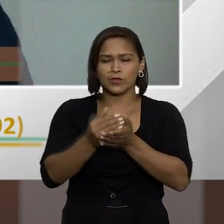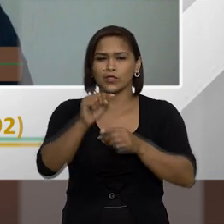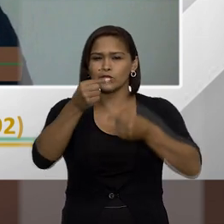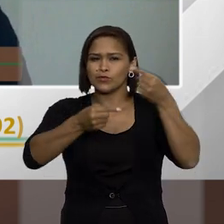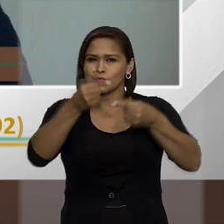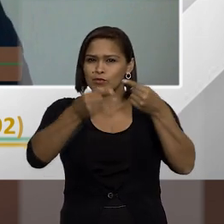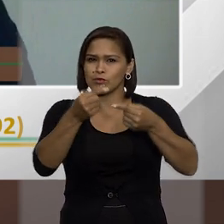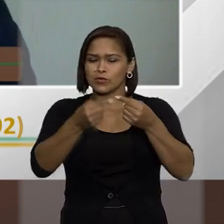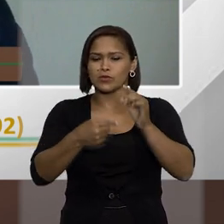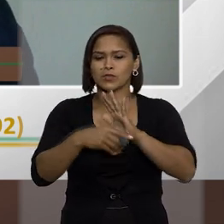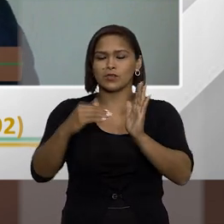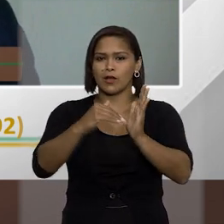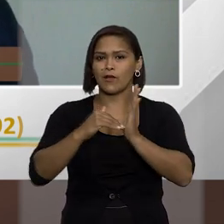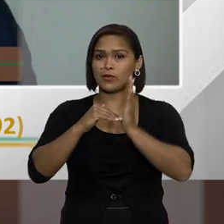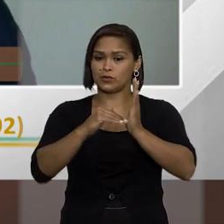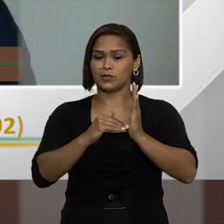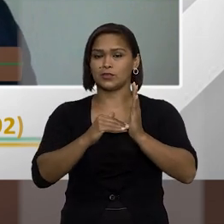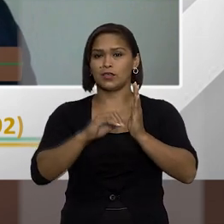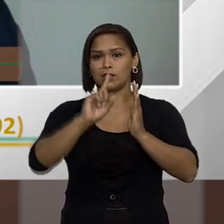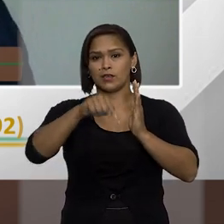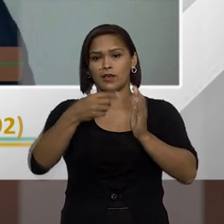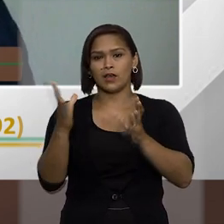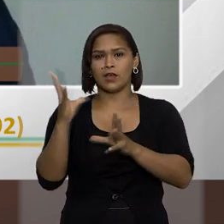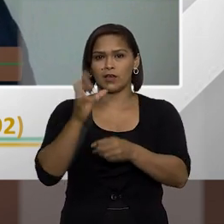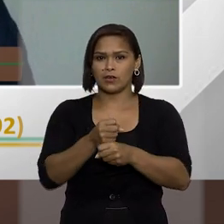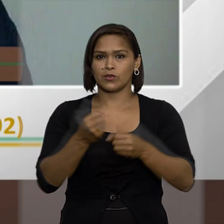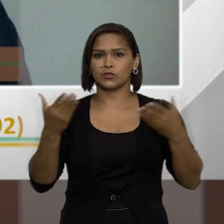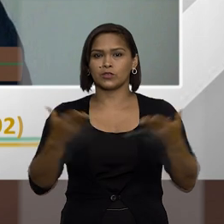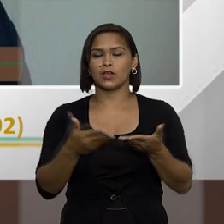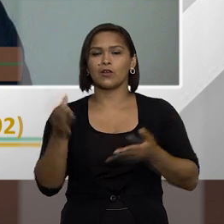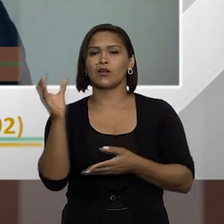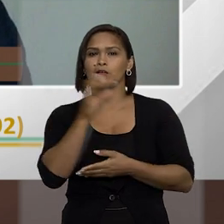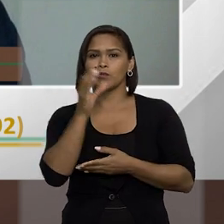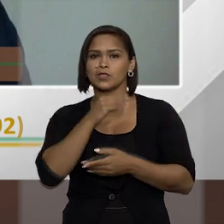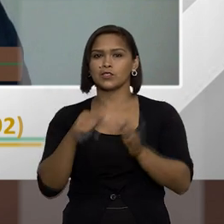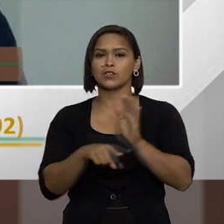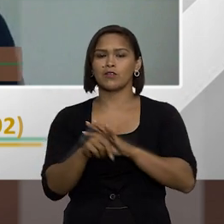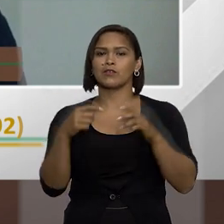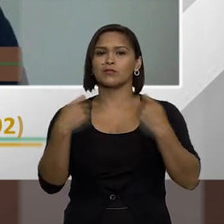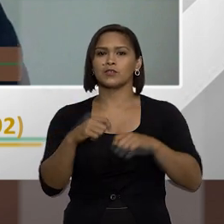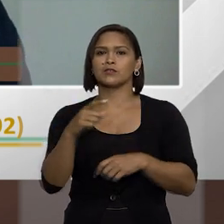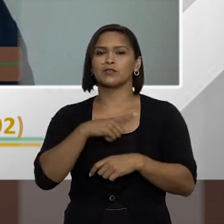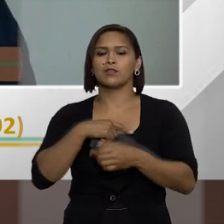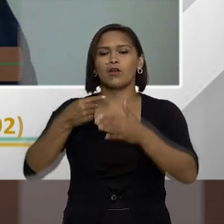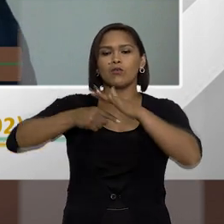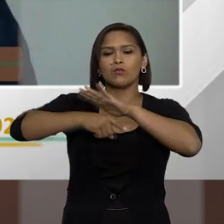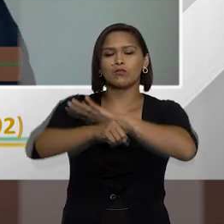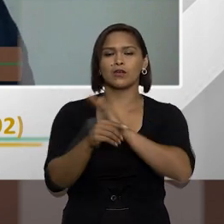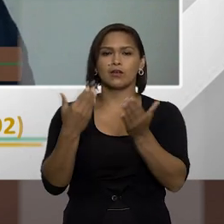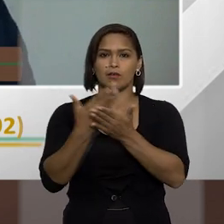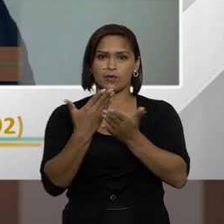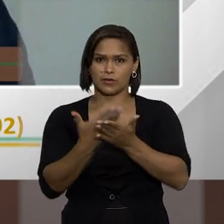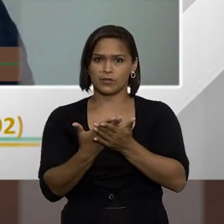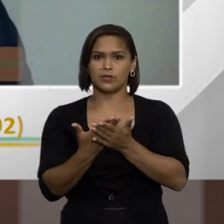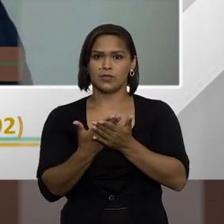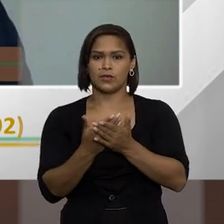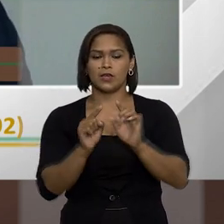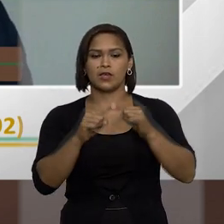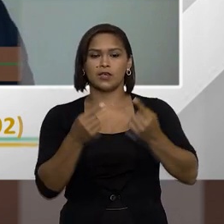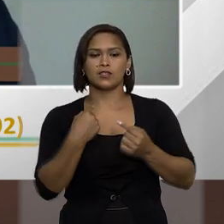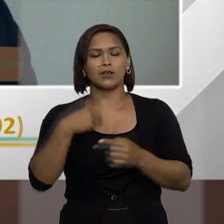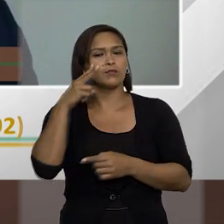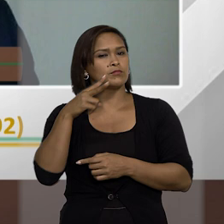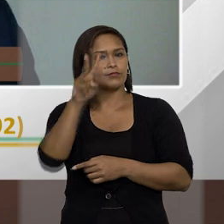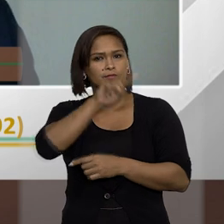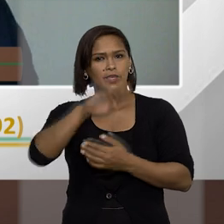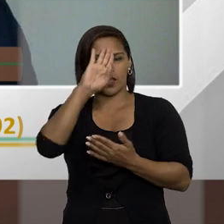de discussão no âmbito do Senado Federal e a conclusão agora recente é que deveria haver um aprofundamento dos estudos né então